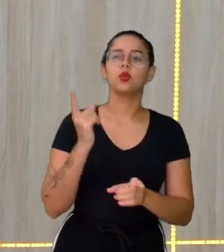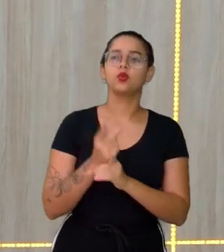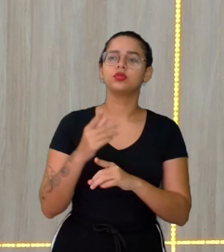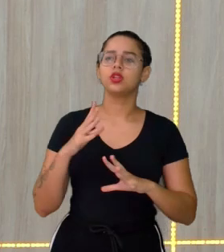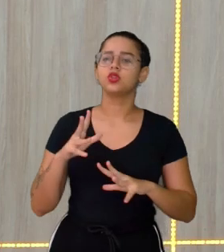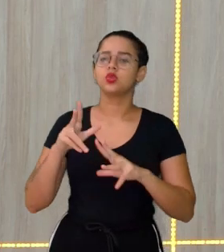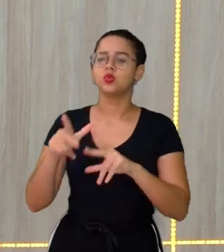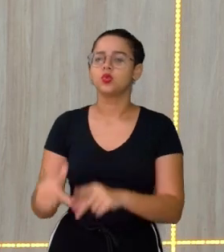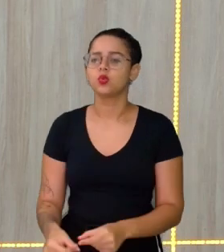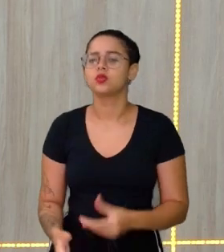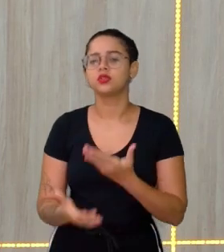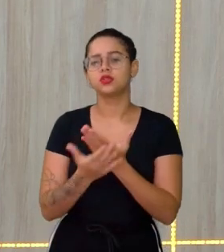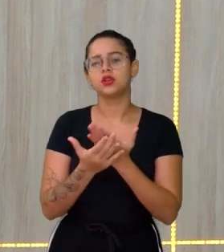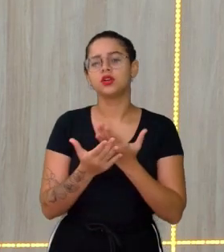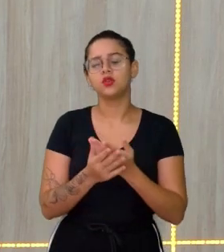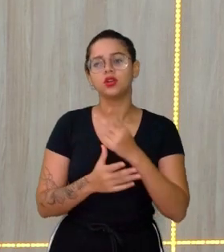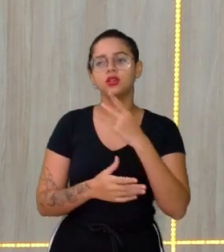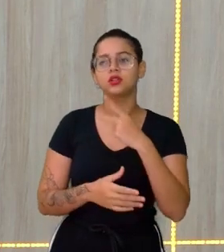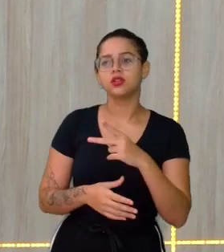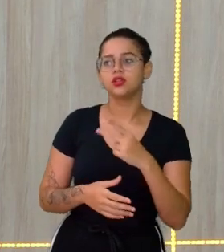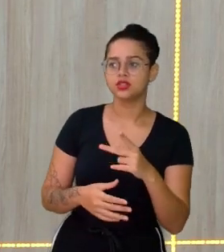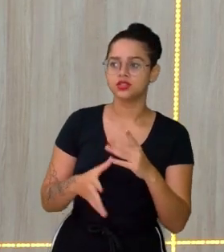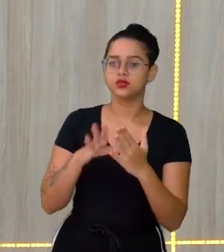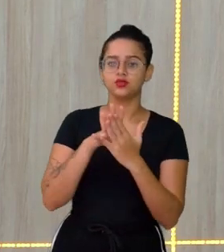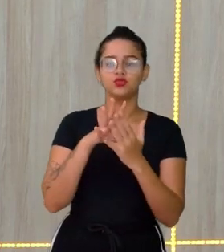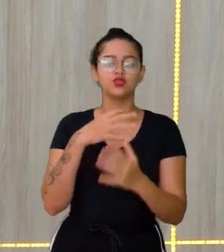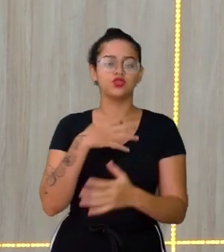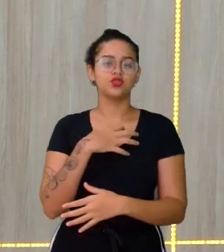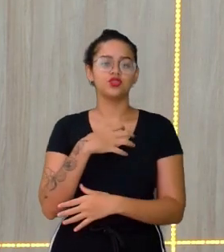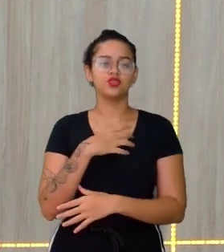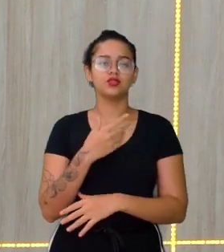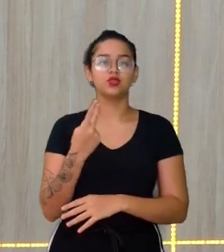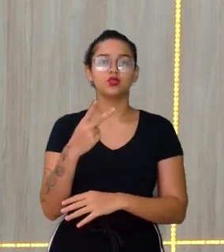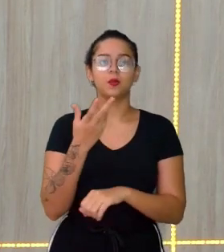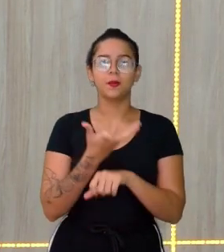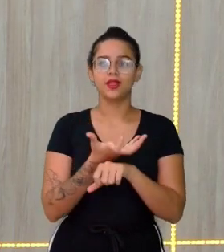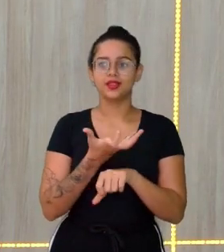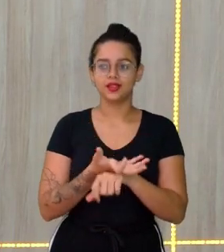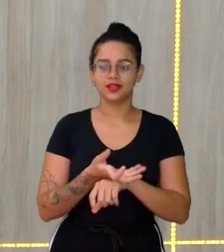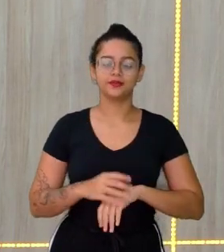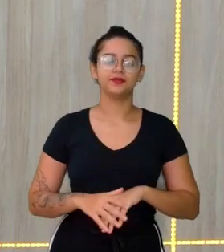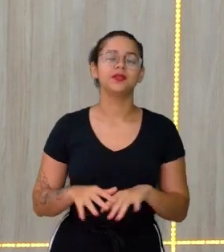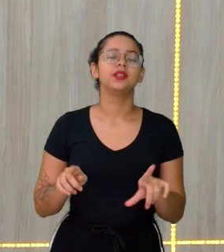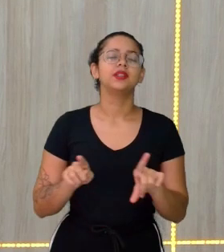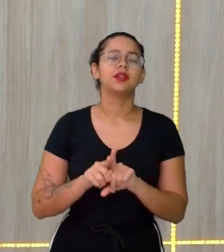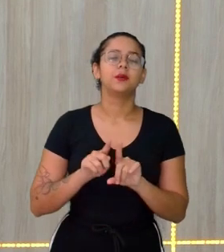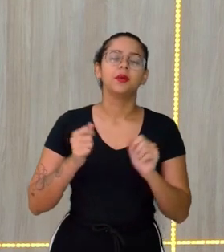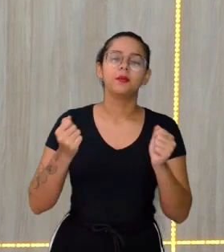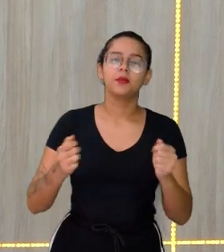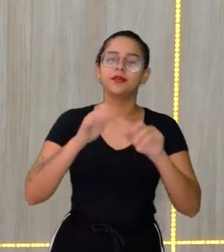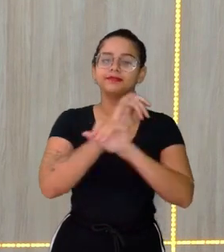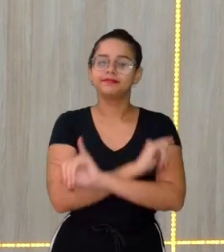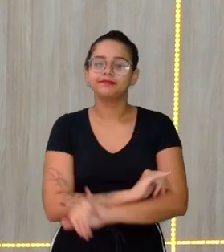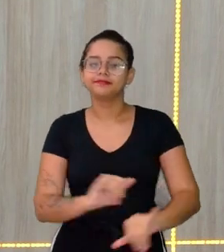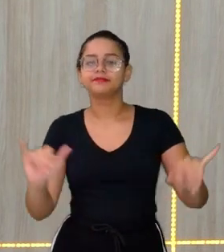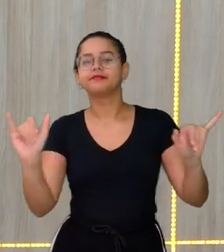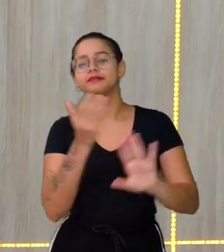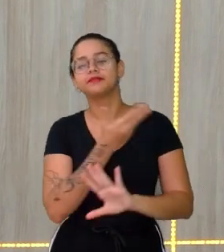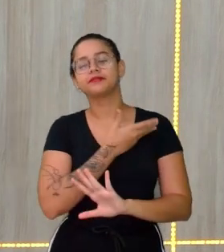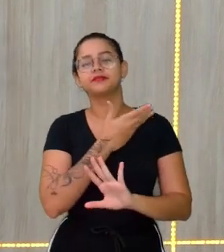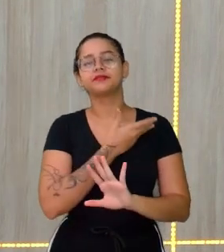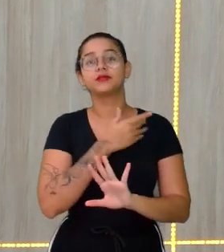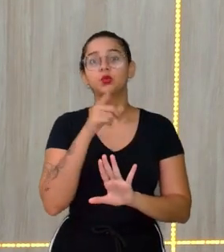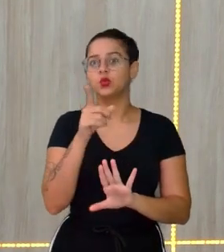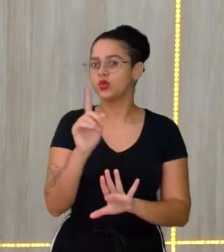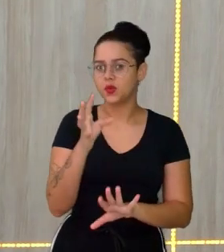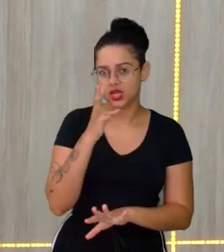aulas da sua modalidade Beleza? E também pode compartilhar com o seu coleguinha Olha aí, já que